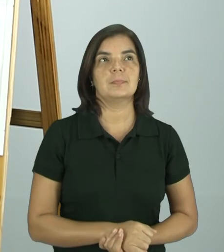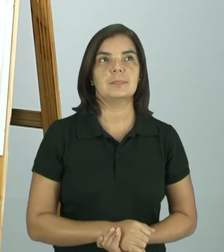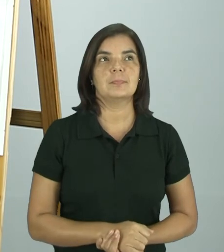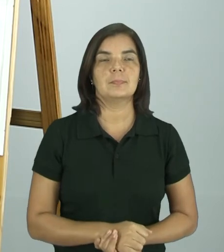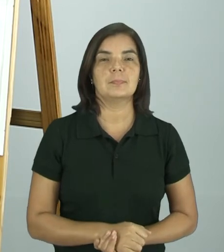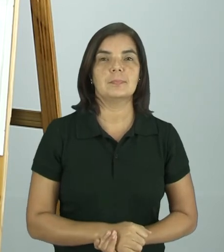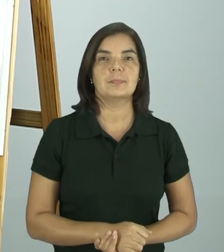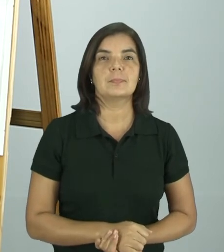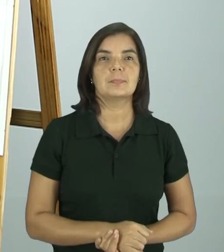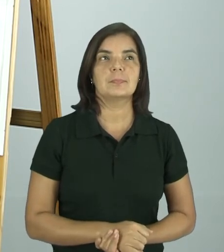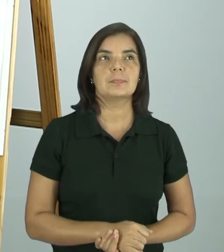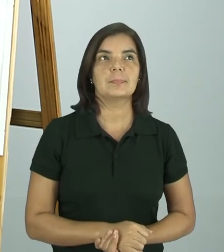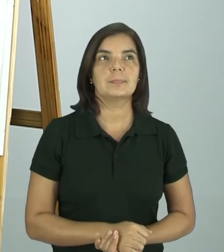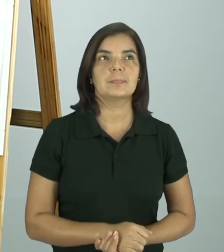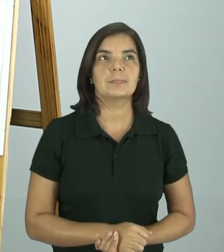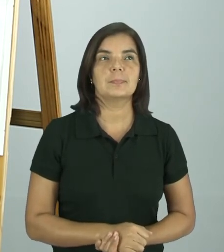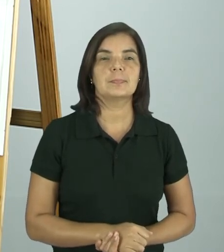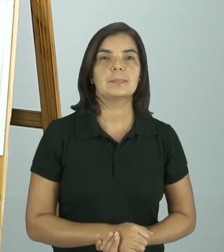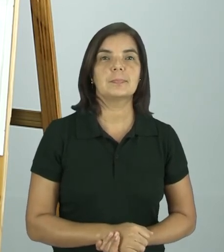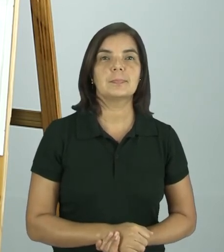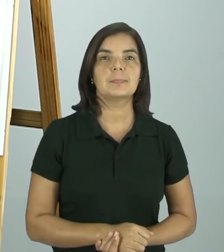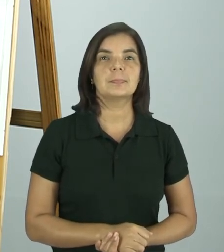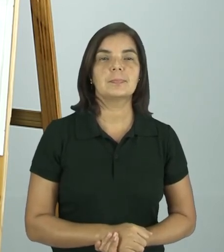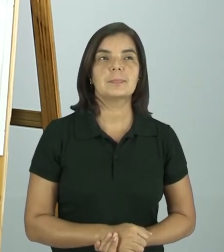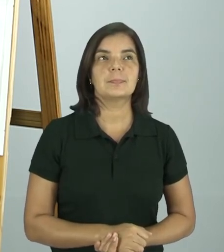tempos, tá bom? Do tempo.